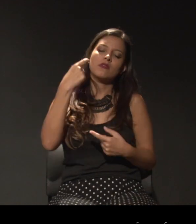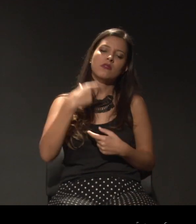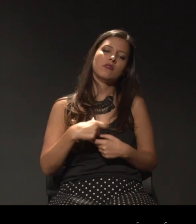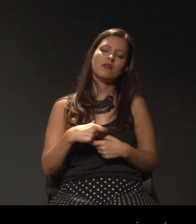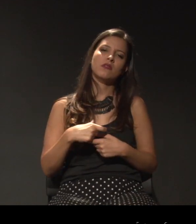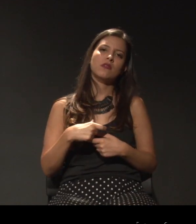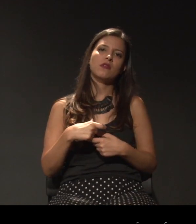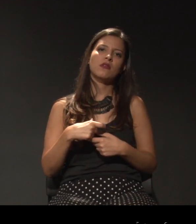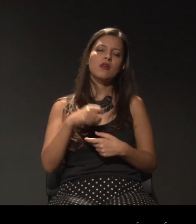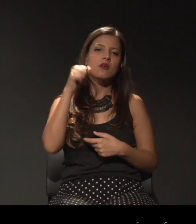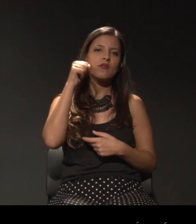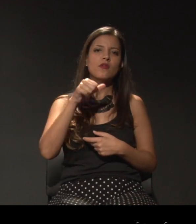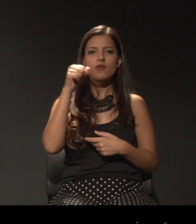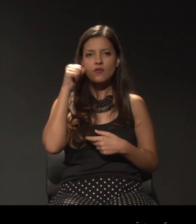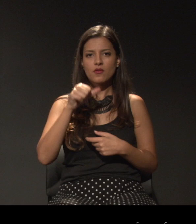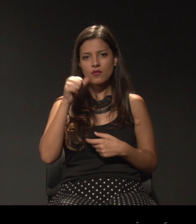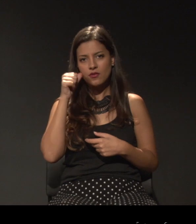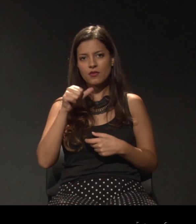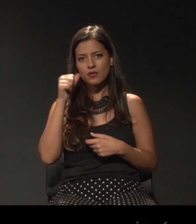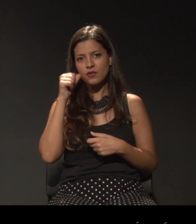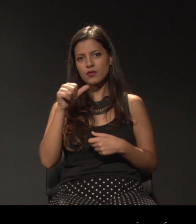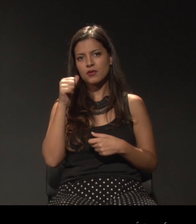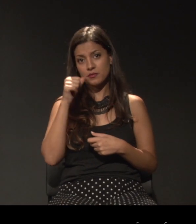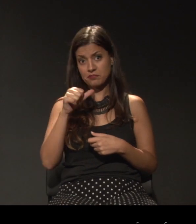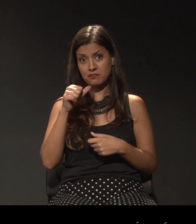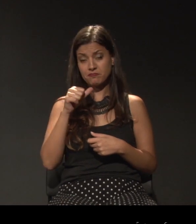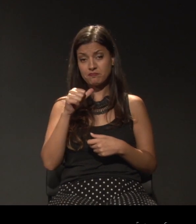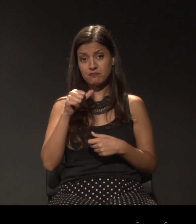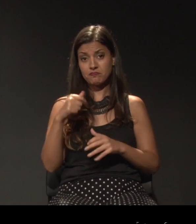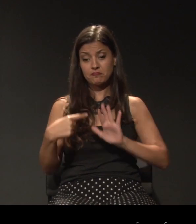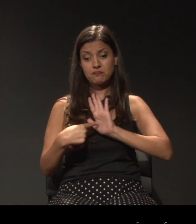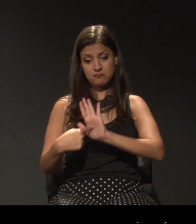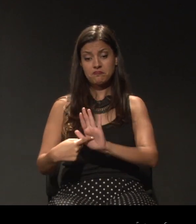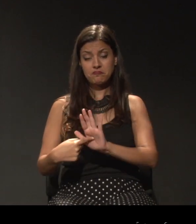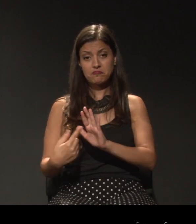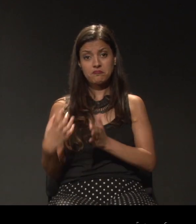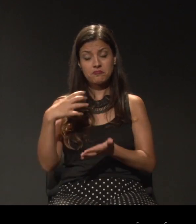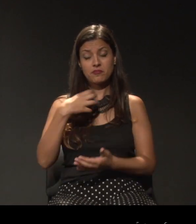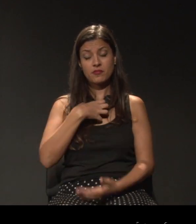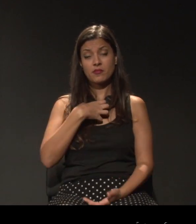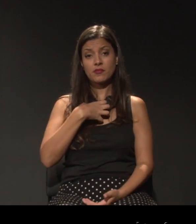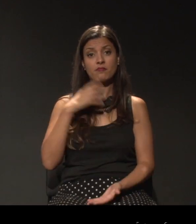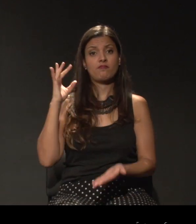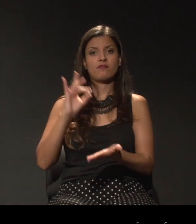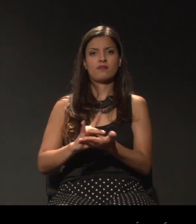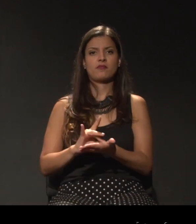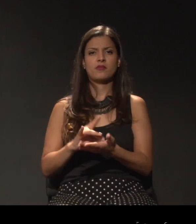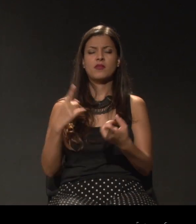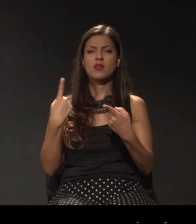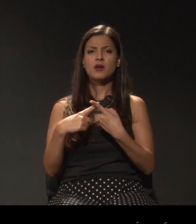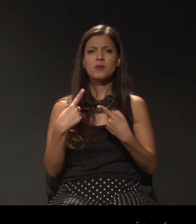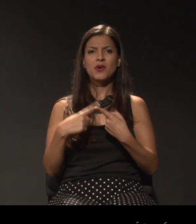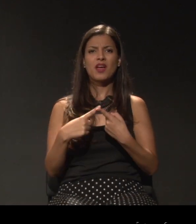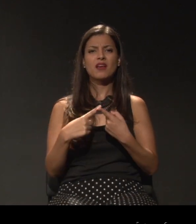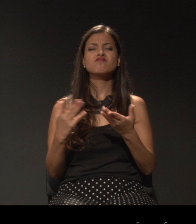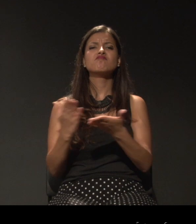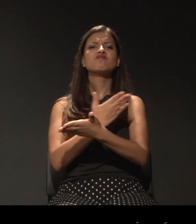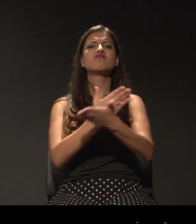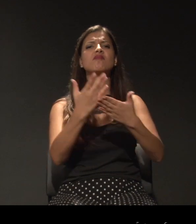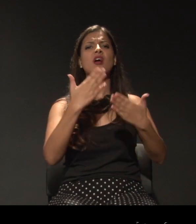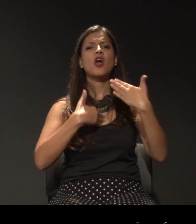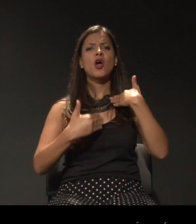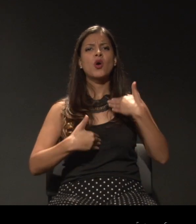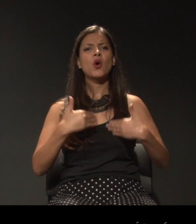que nos pudesse representar de maneira mais plena, porque a gente não conseguia se reconhecer nos corpos que